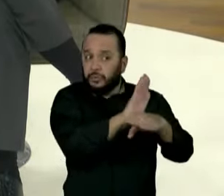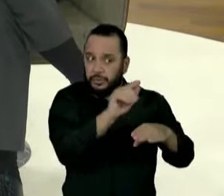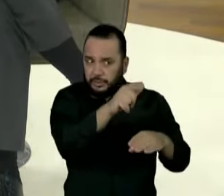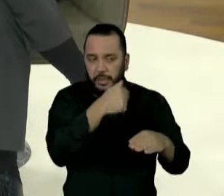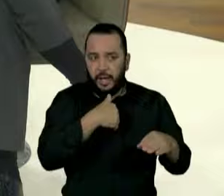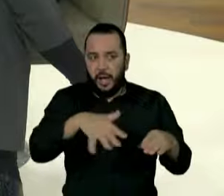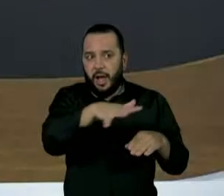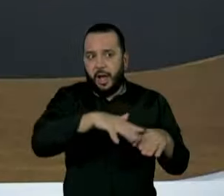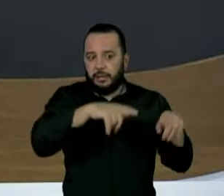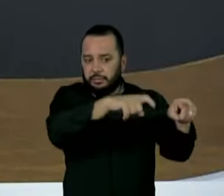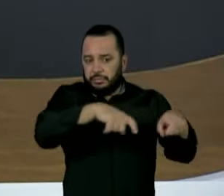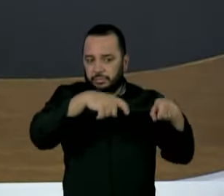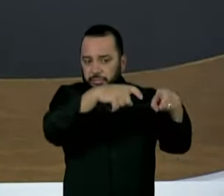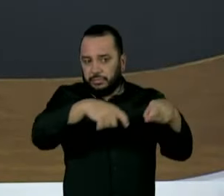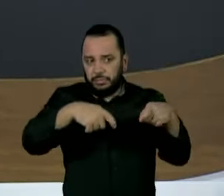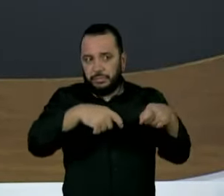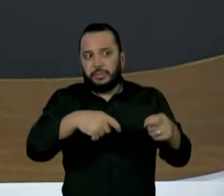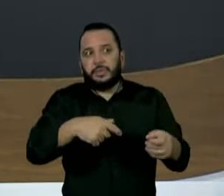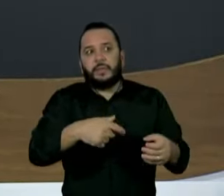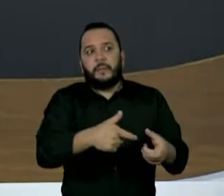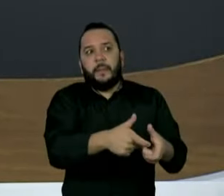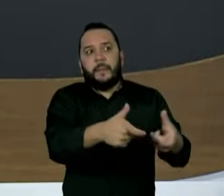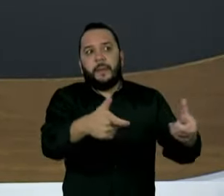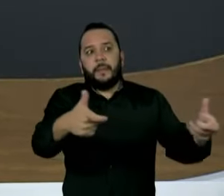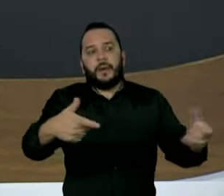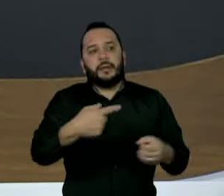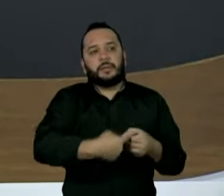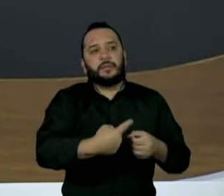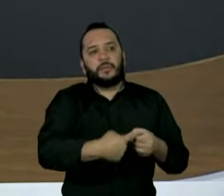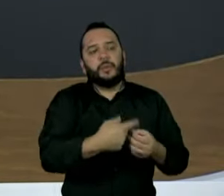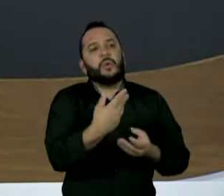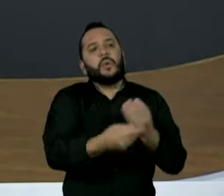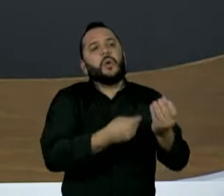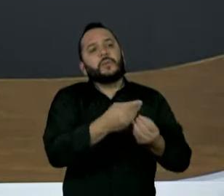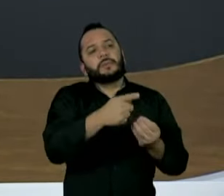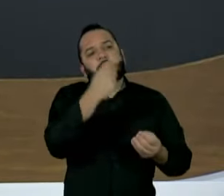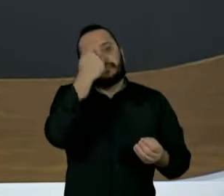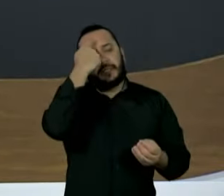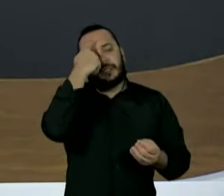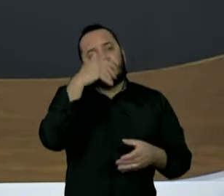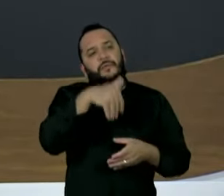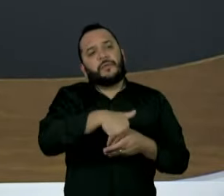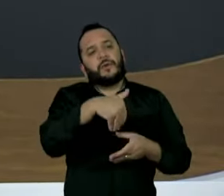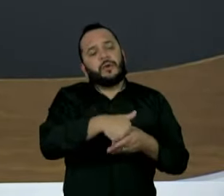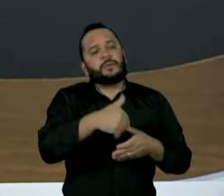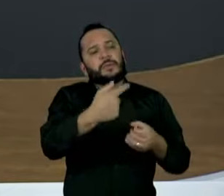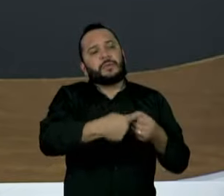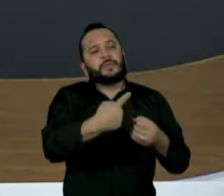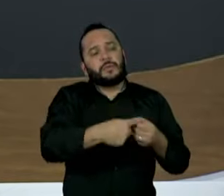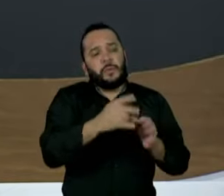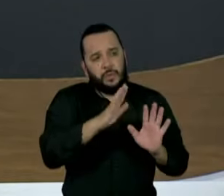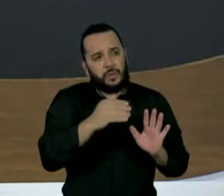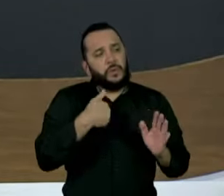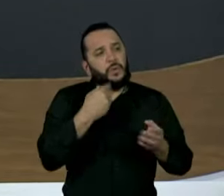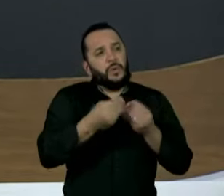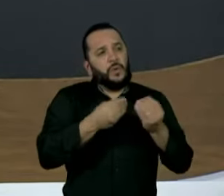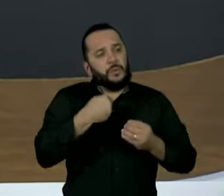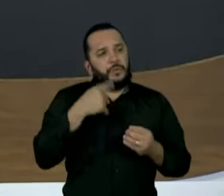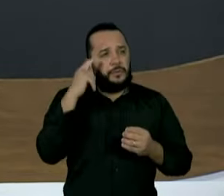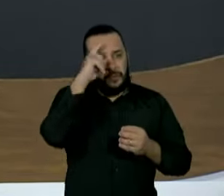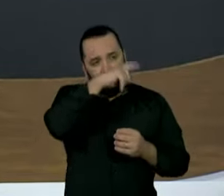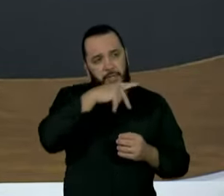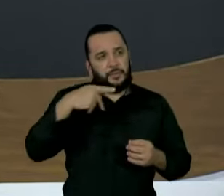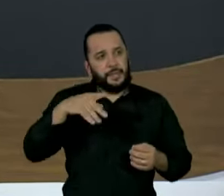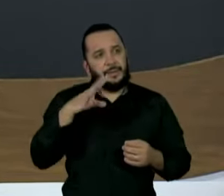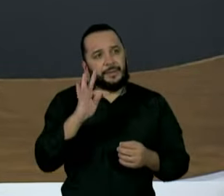no interior. Como o senhor vê esse voto do interior? A gente perguntou isso para o Haddad, a dificuldade histórica que o PT